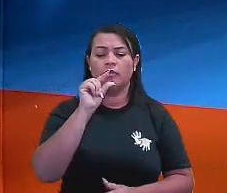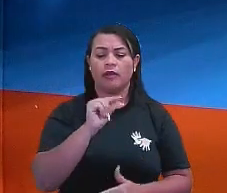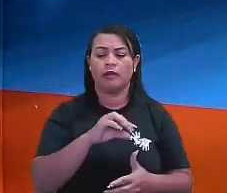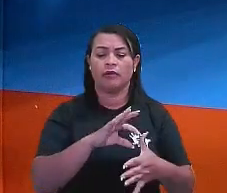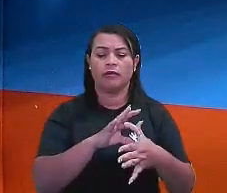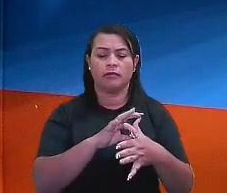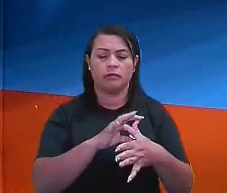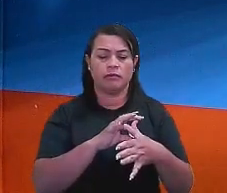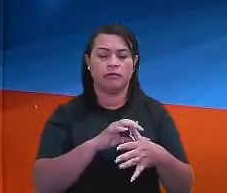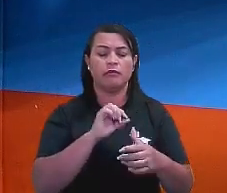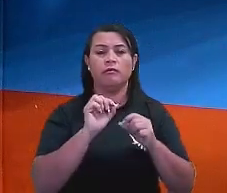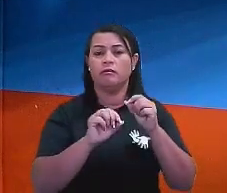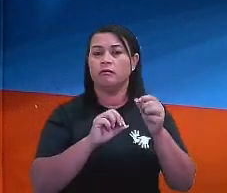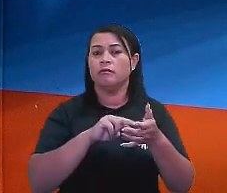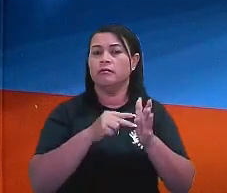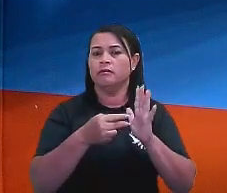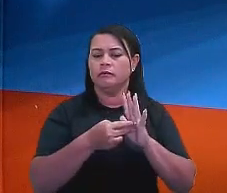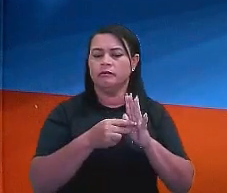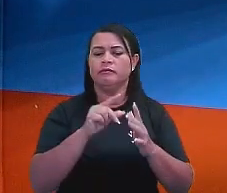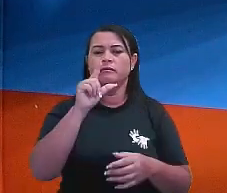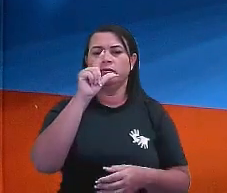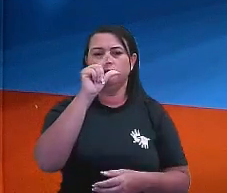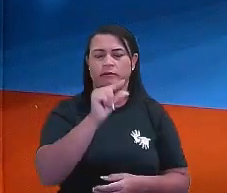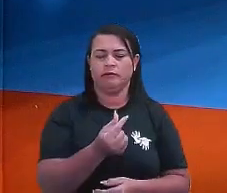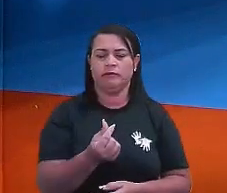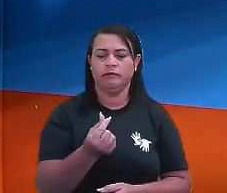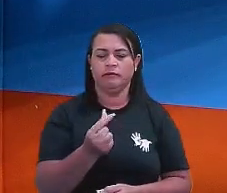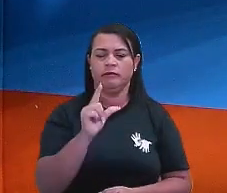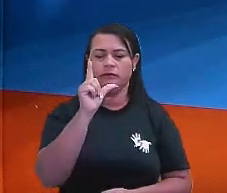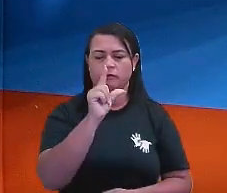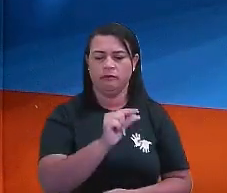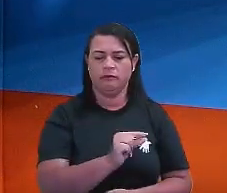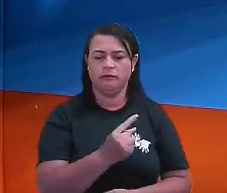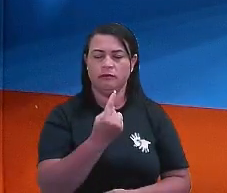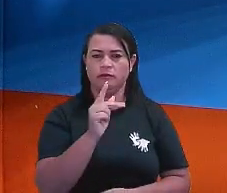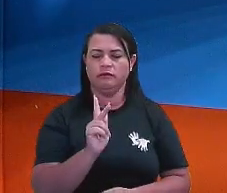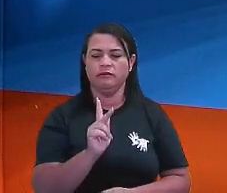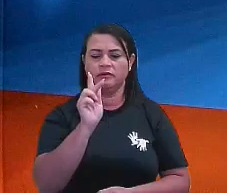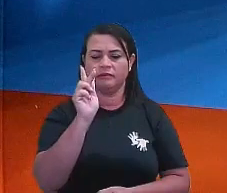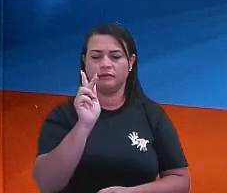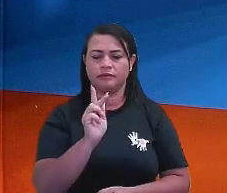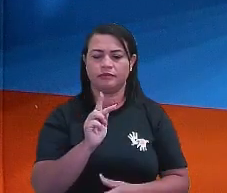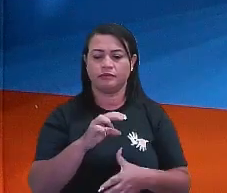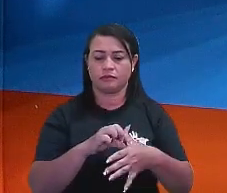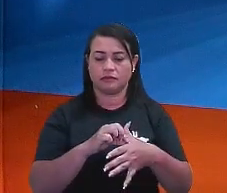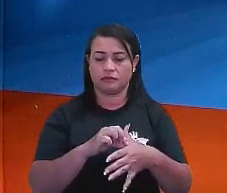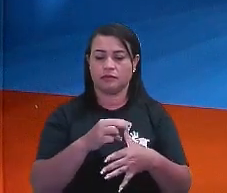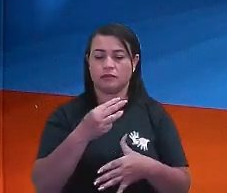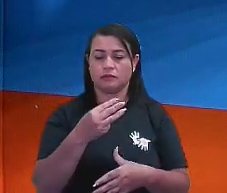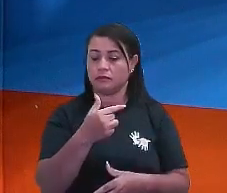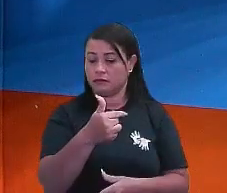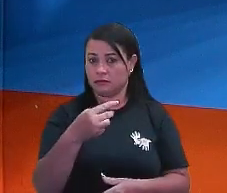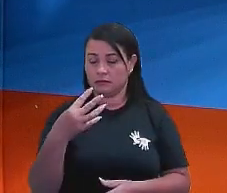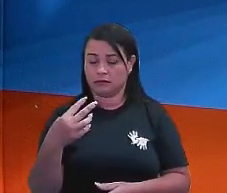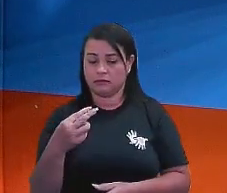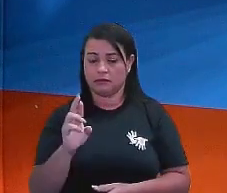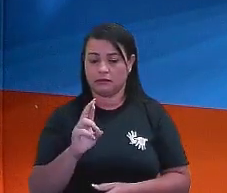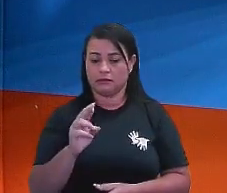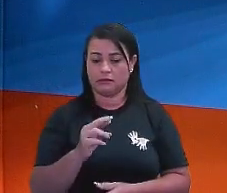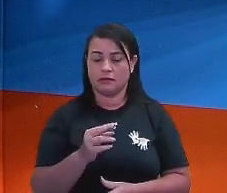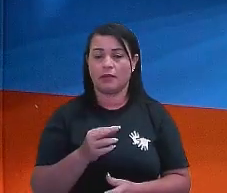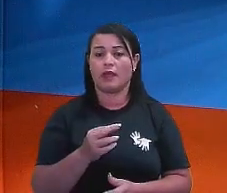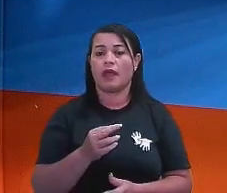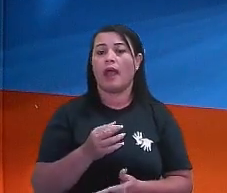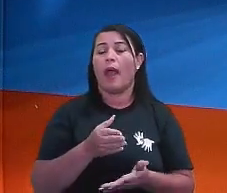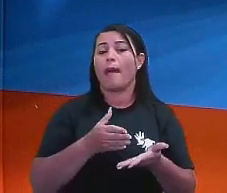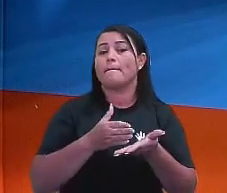carne, o custo também diminuirá. Então, um quilo de carne, R$ 23,00. Meio